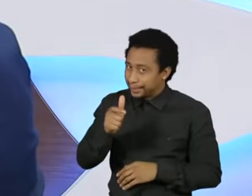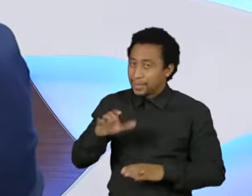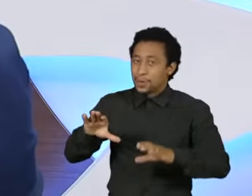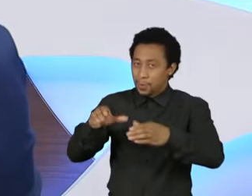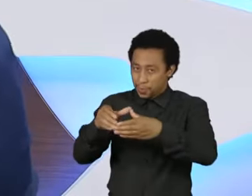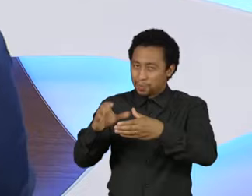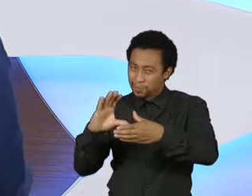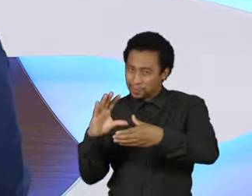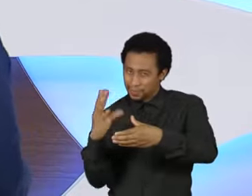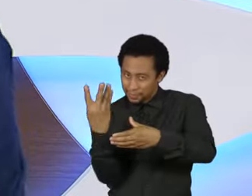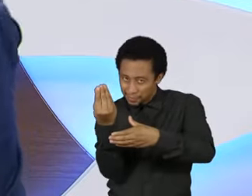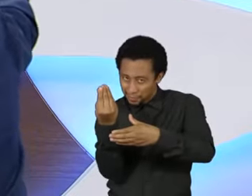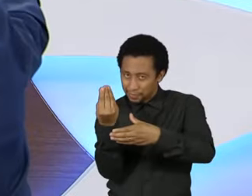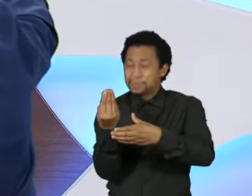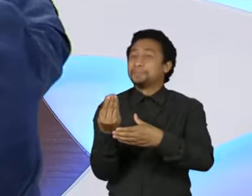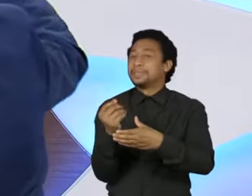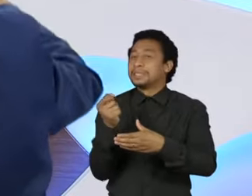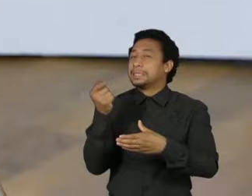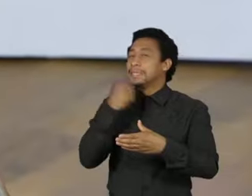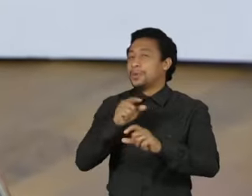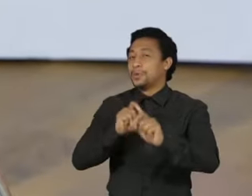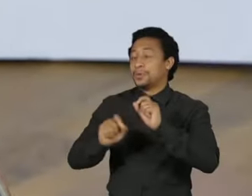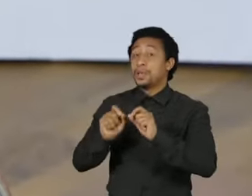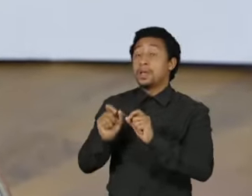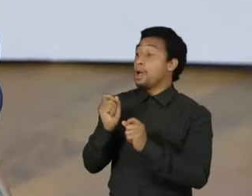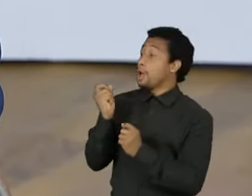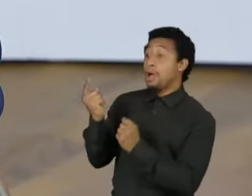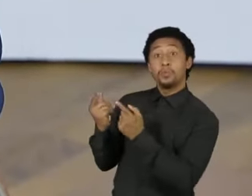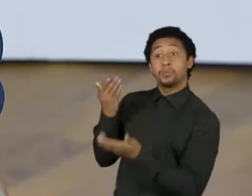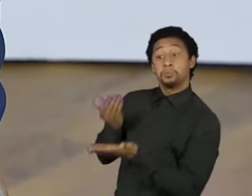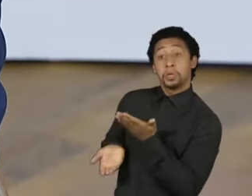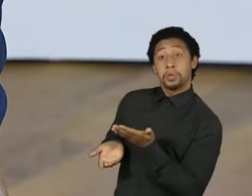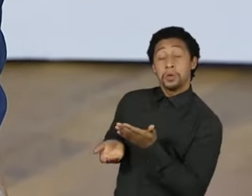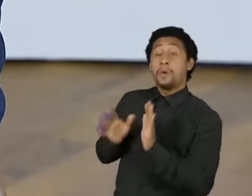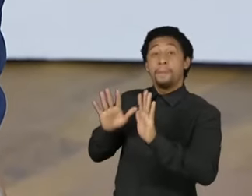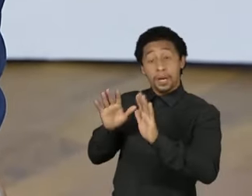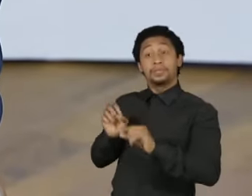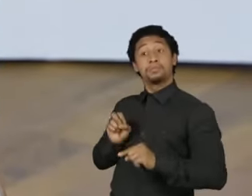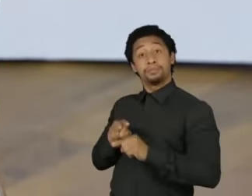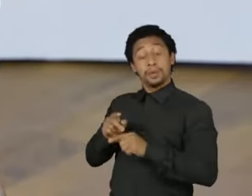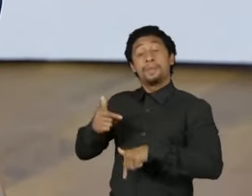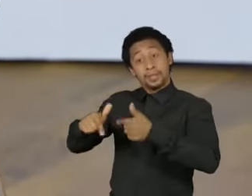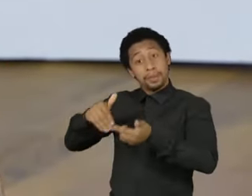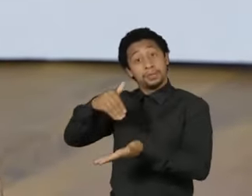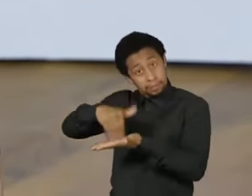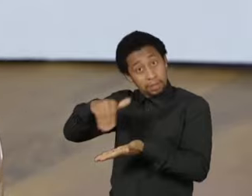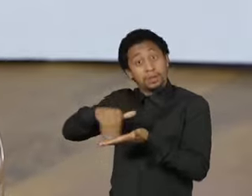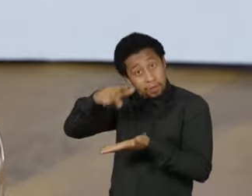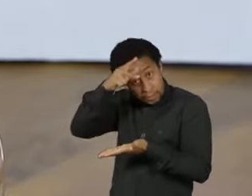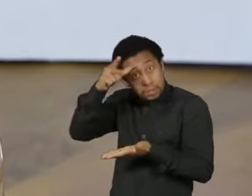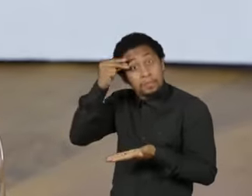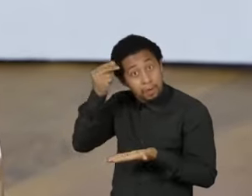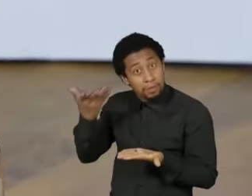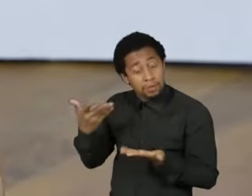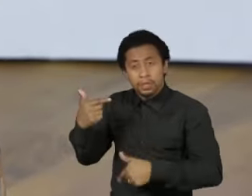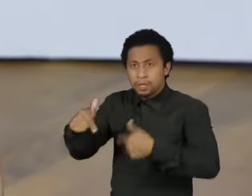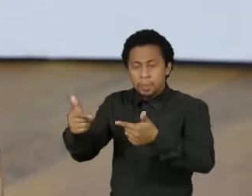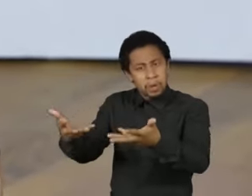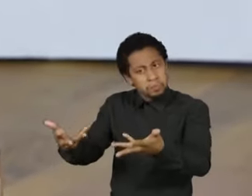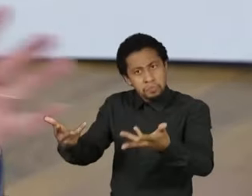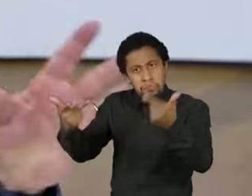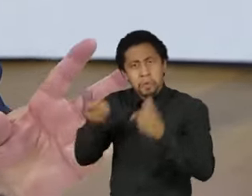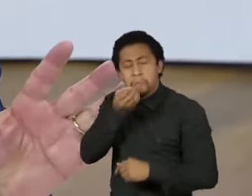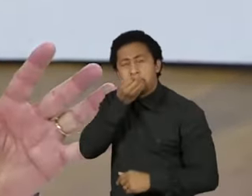Renova, que, assim, alguns perderam e acabaram sendo secretários municipais e estão fazendo belíssimos trabalhos, Brasil